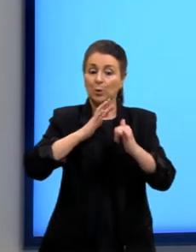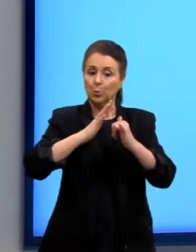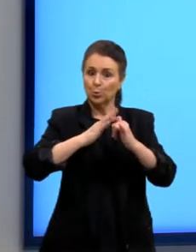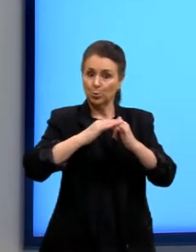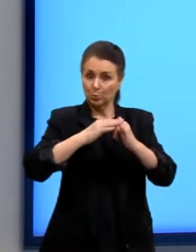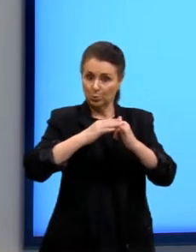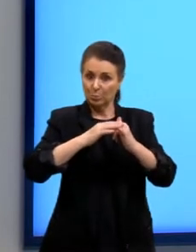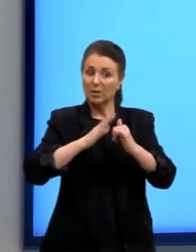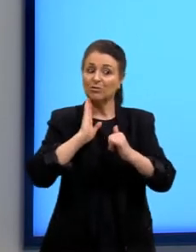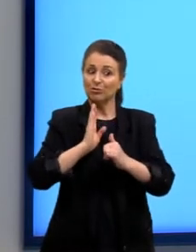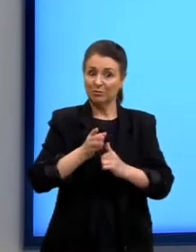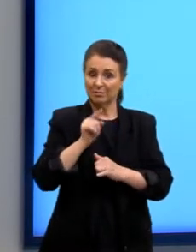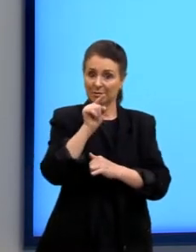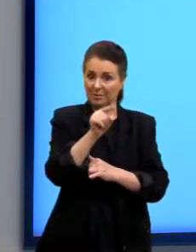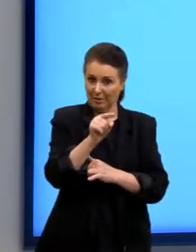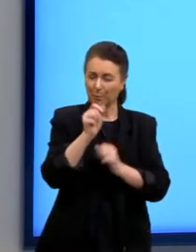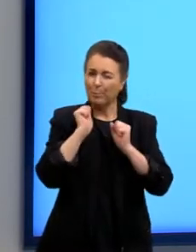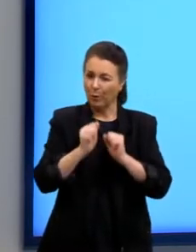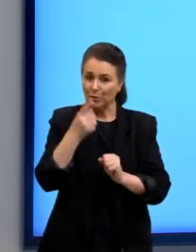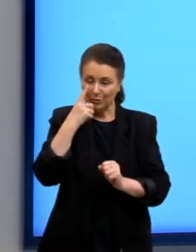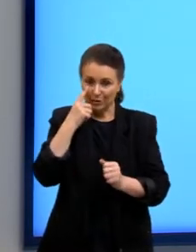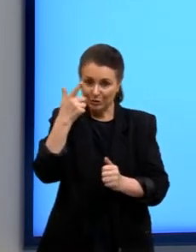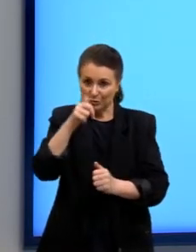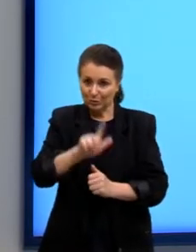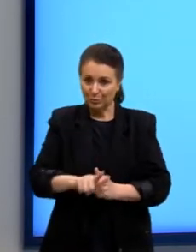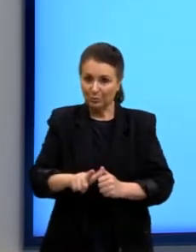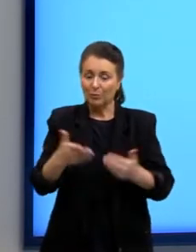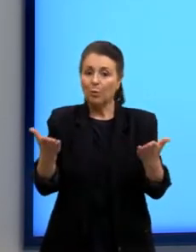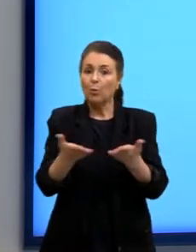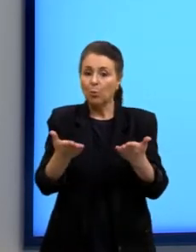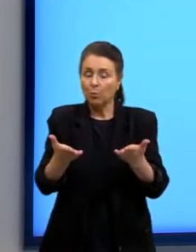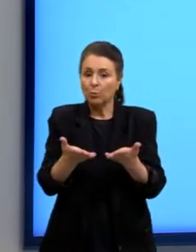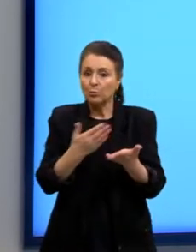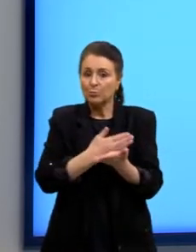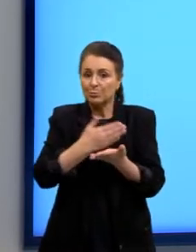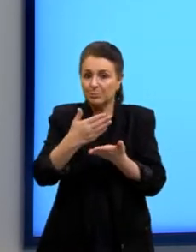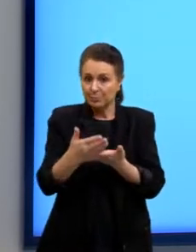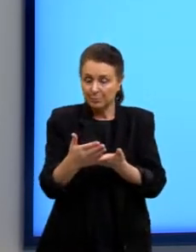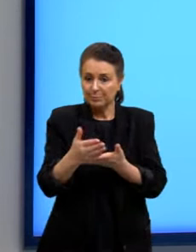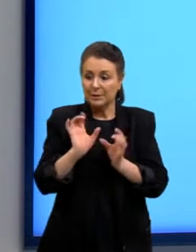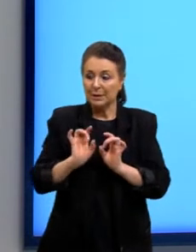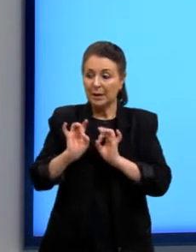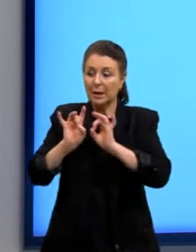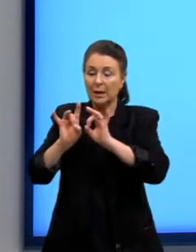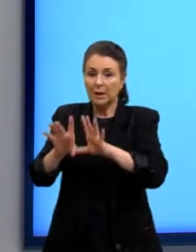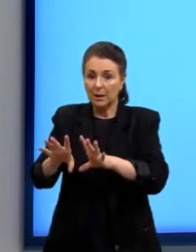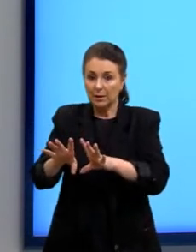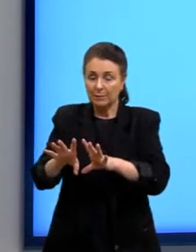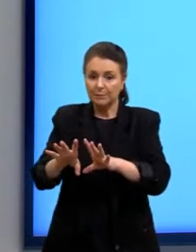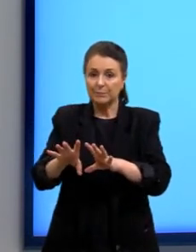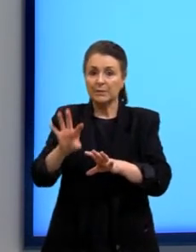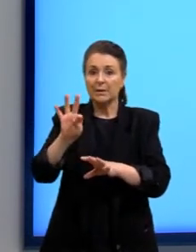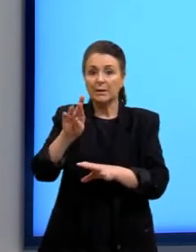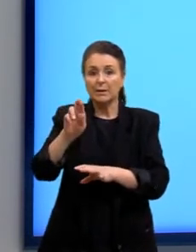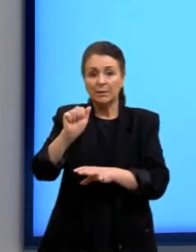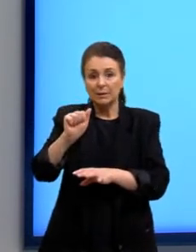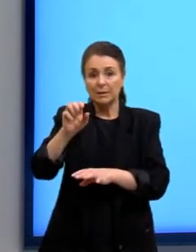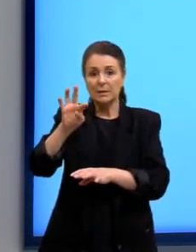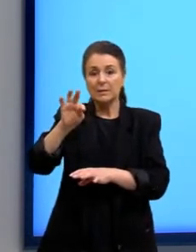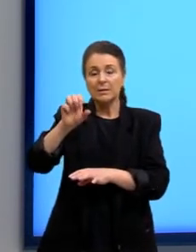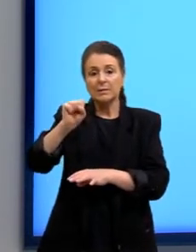quem quiser dar uma olhadinha. Hoje nós vamos ver as reações de eliminação, transesterificação,